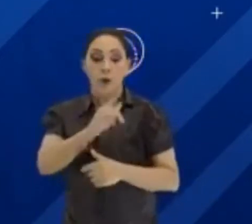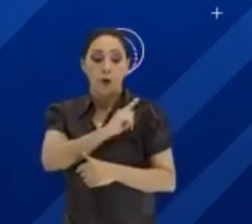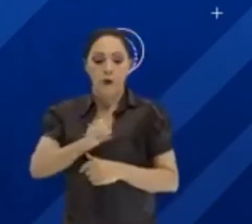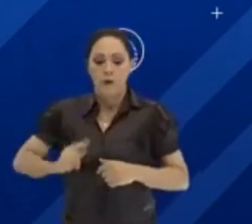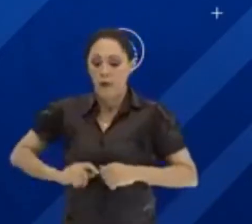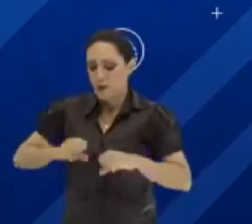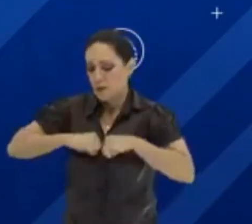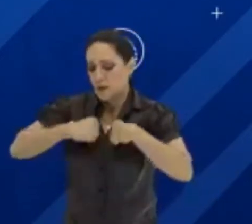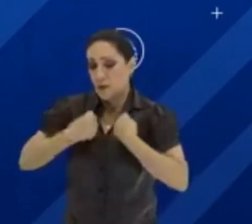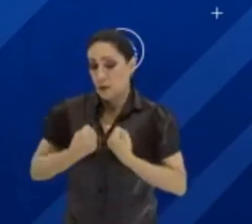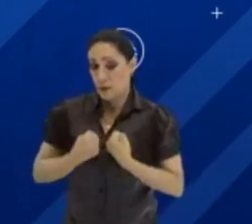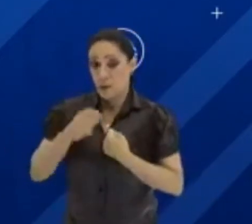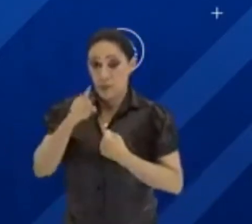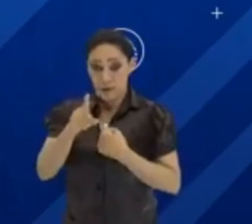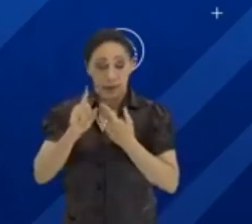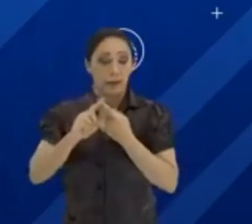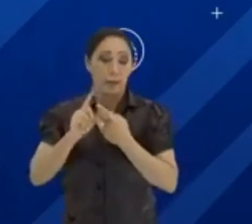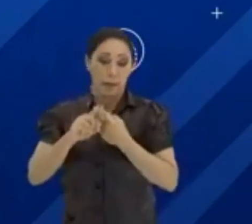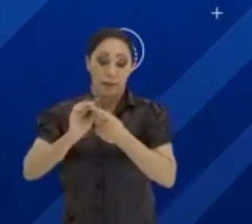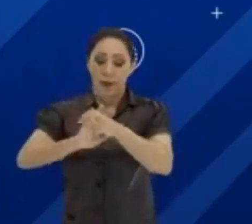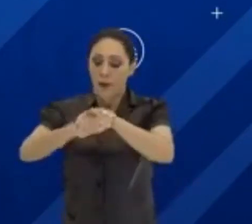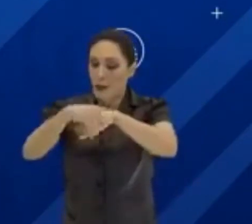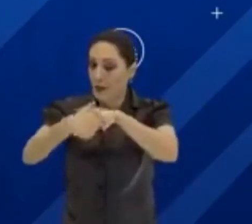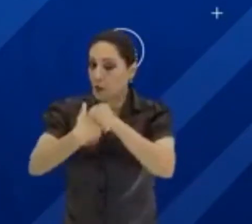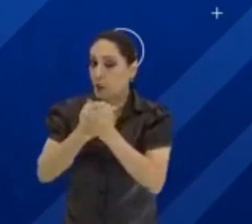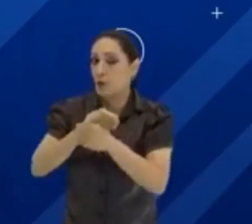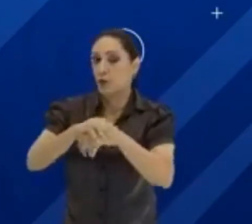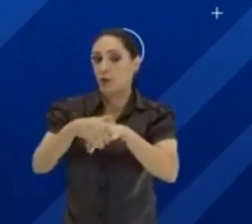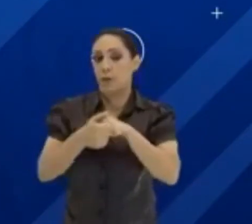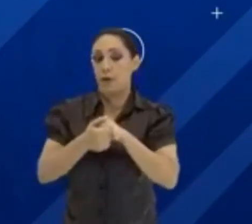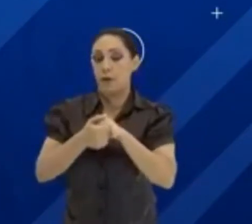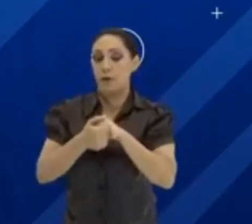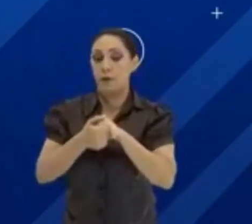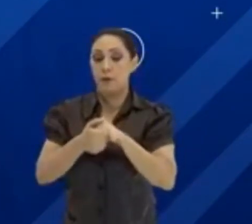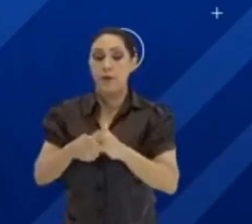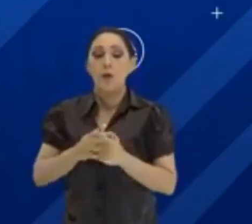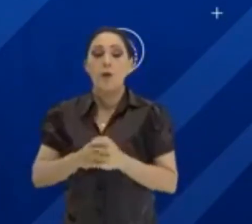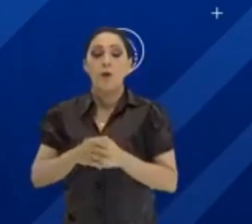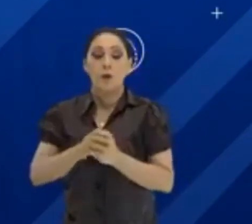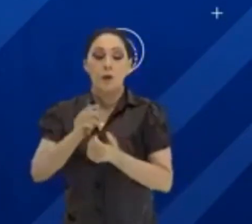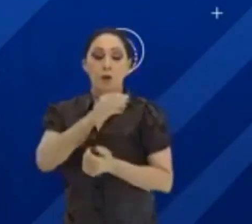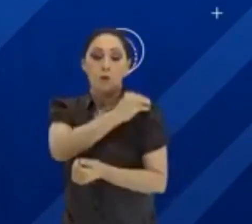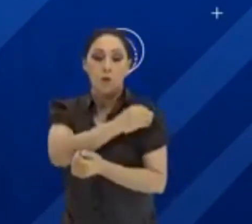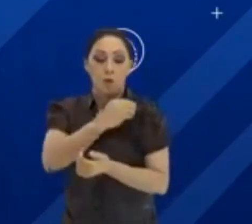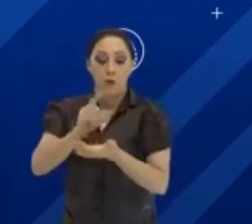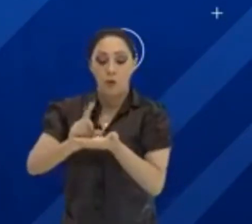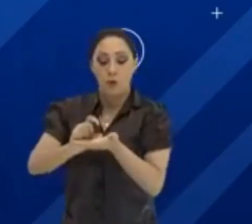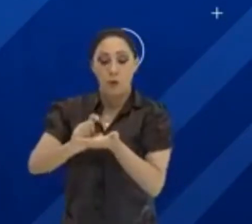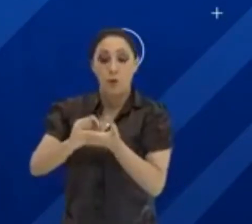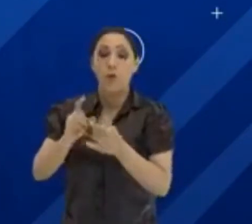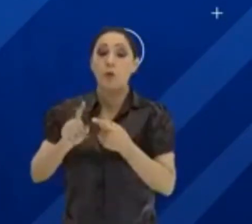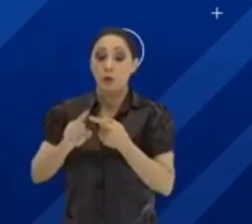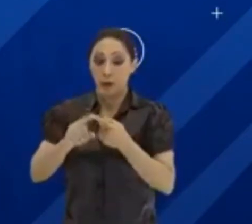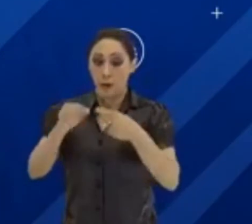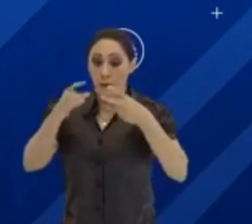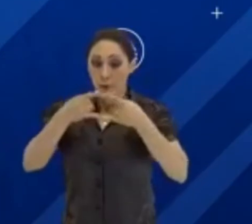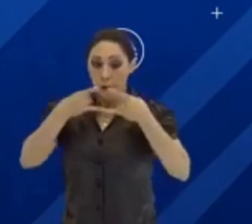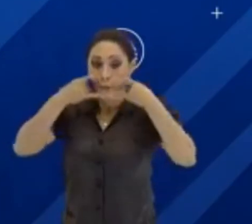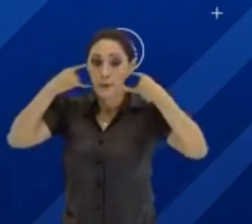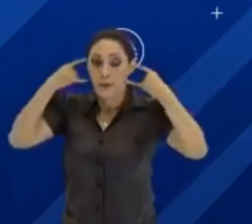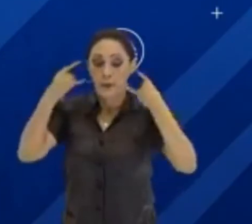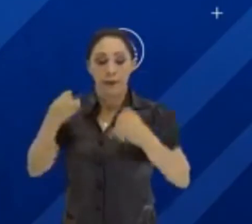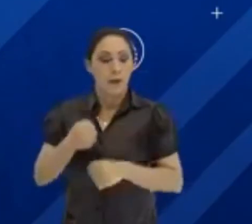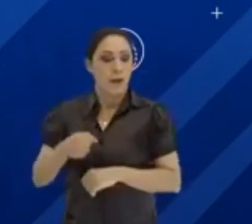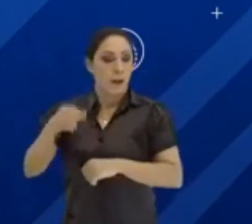Então faça a sua também. Lave bem as suas mãos com água e sabão ou use álcool em gel. Use também a máscara, hein? E evite